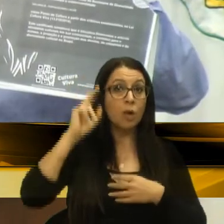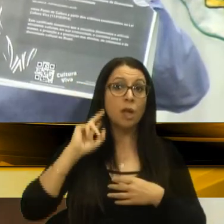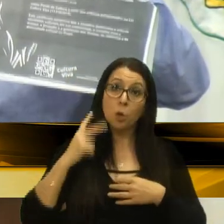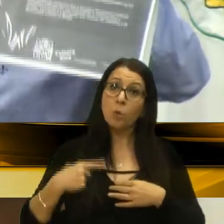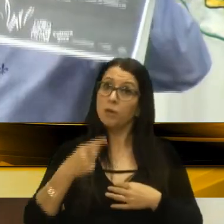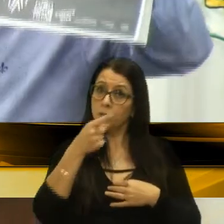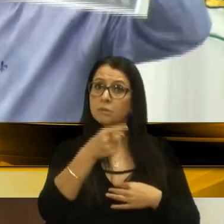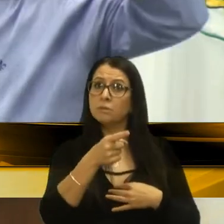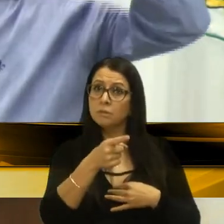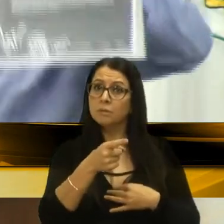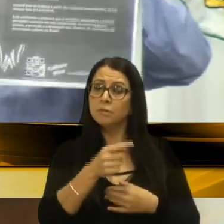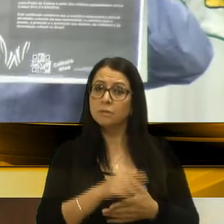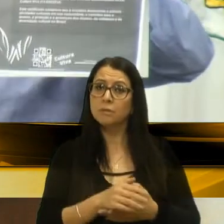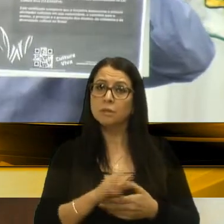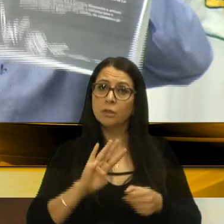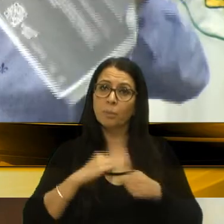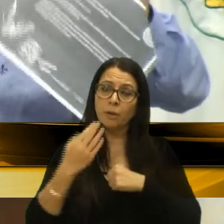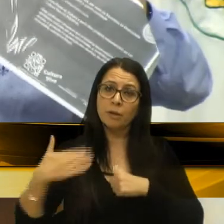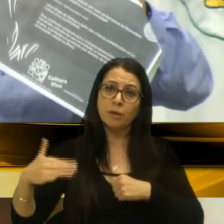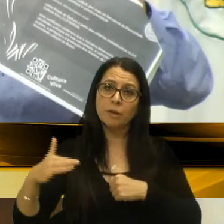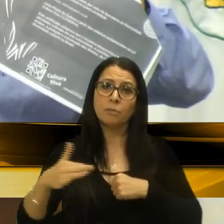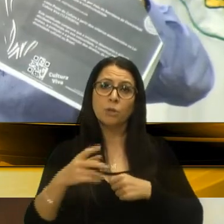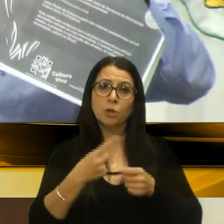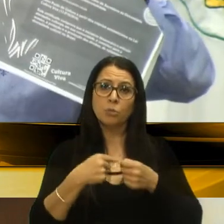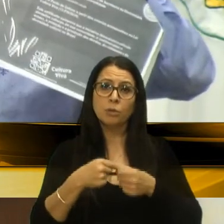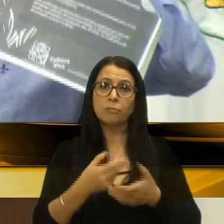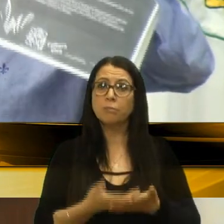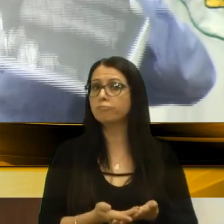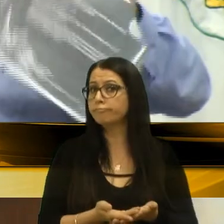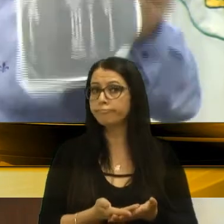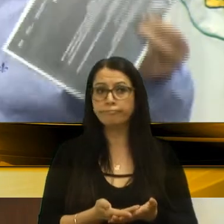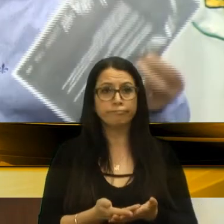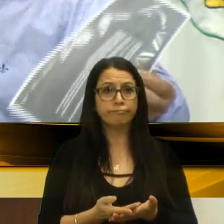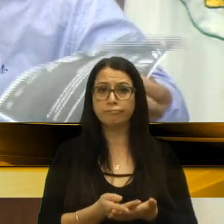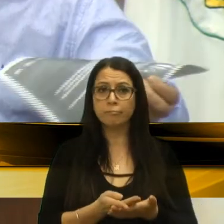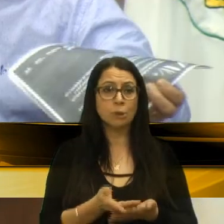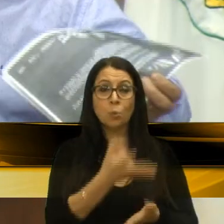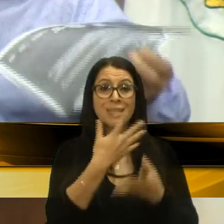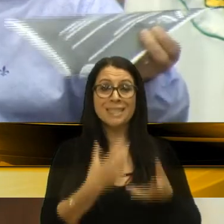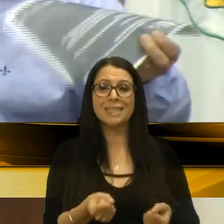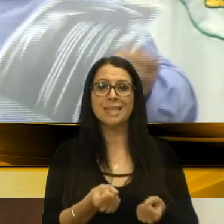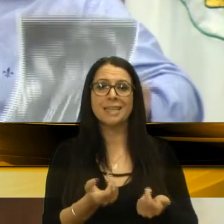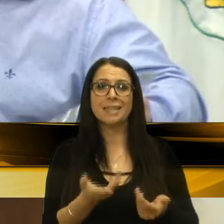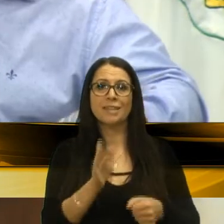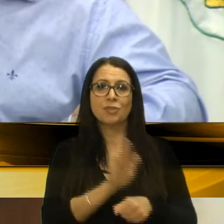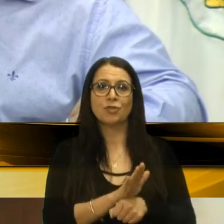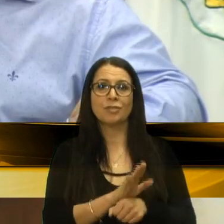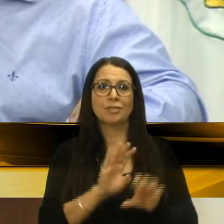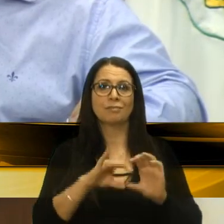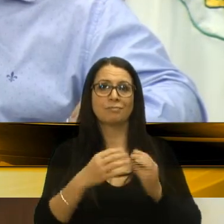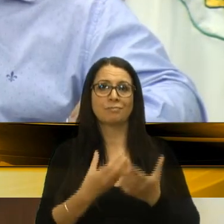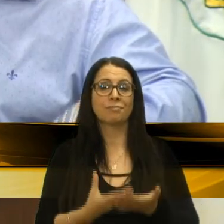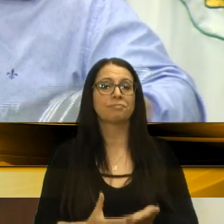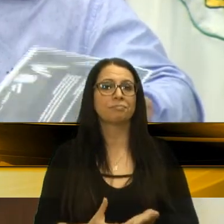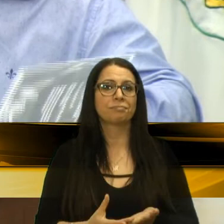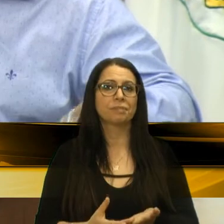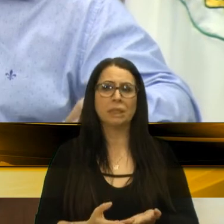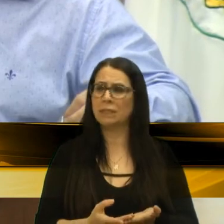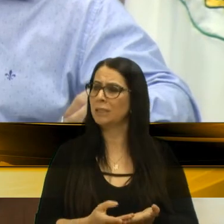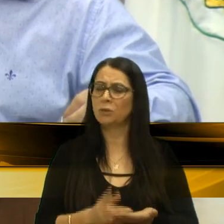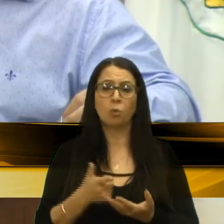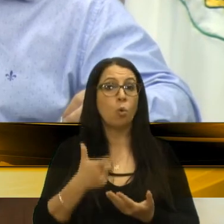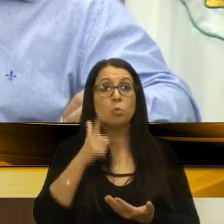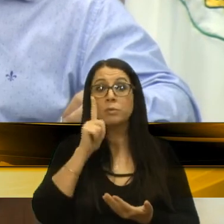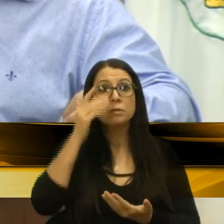Galópolis e o município não aceita a ajuda da comunidade. Isso não dá para